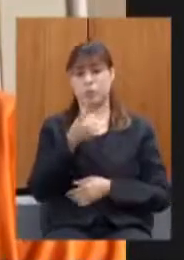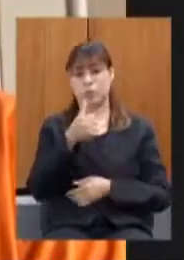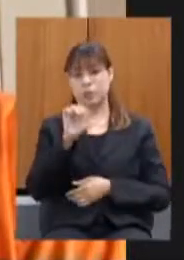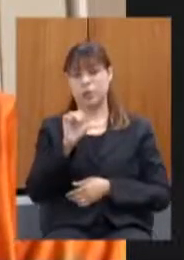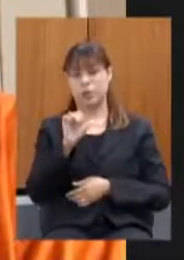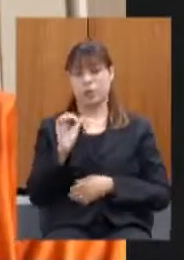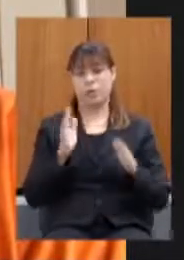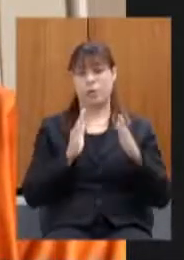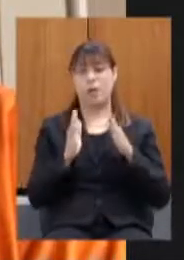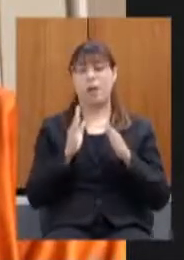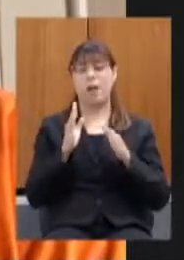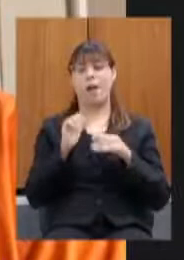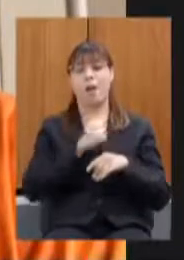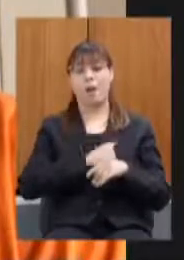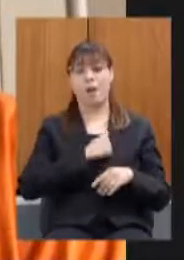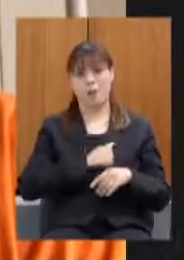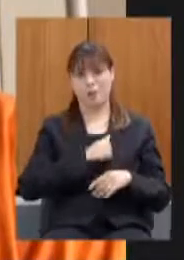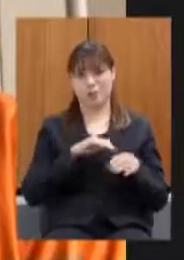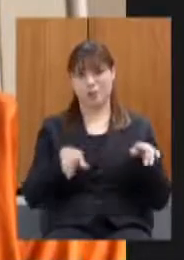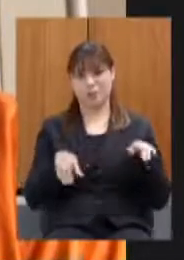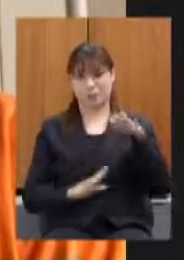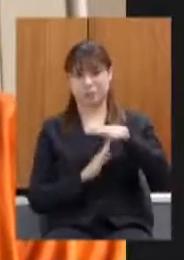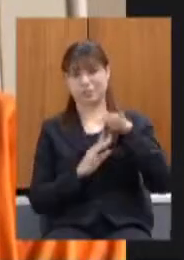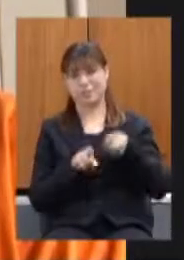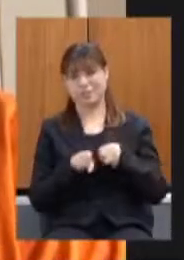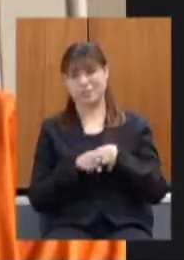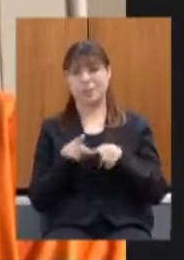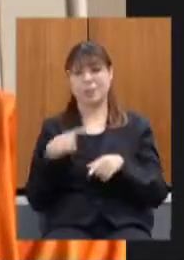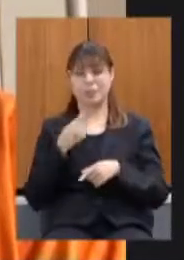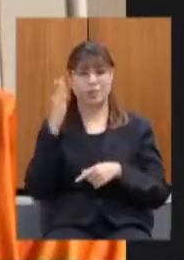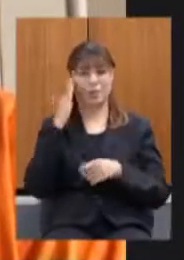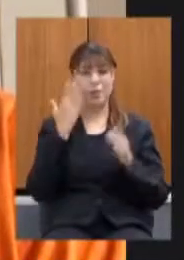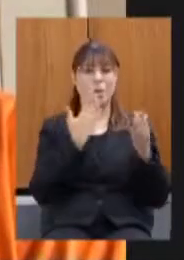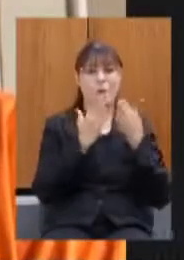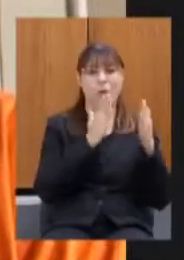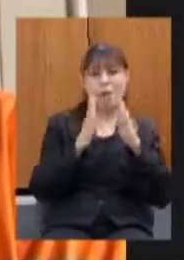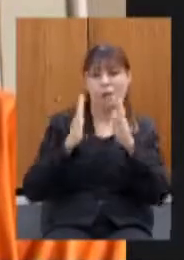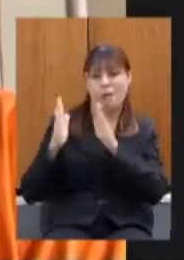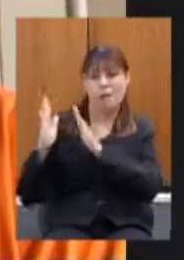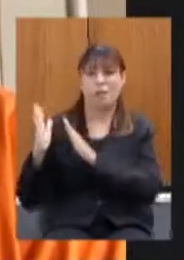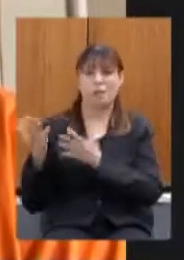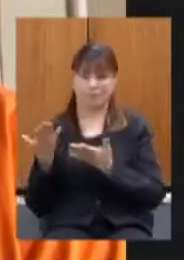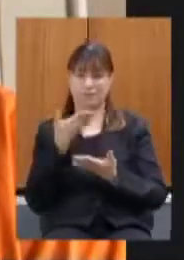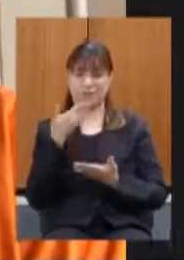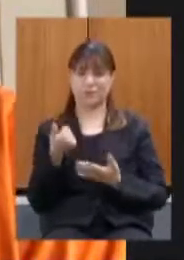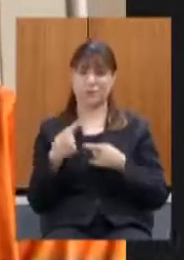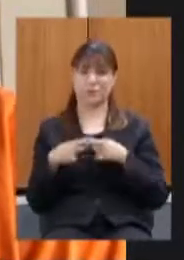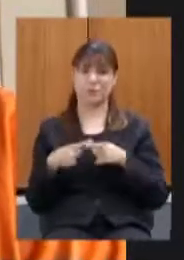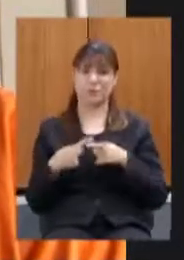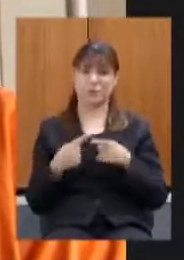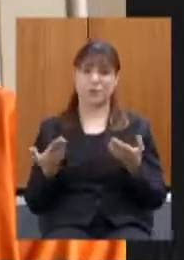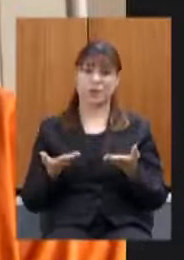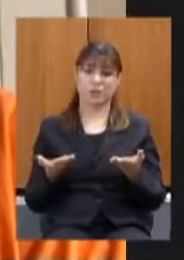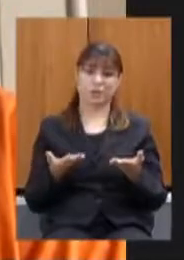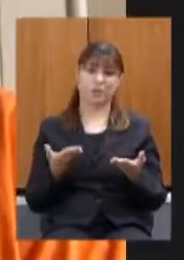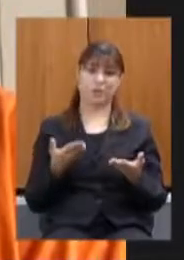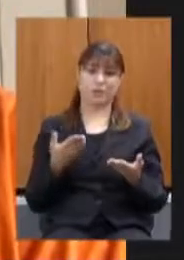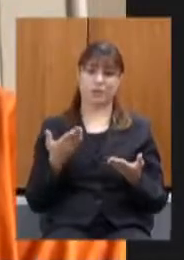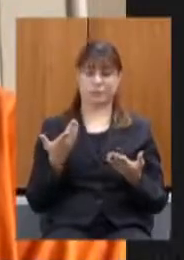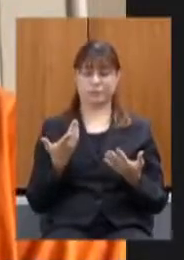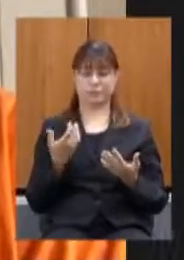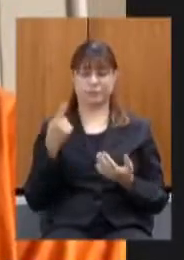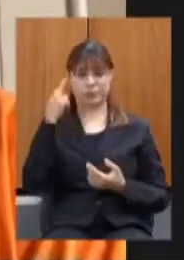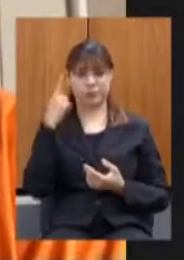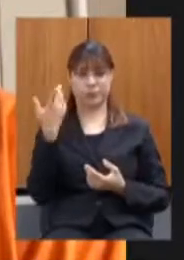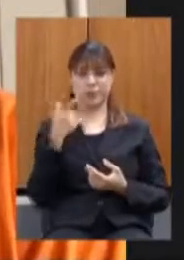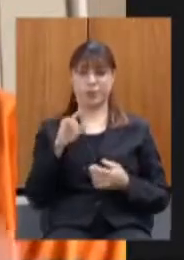percepção melhor de como está andando o estado com a comparação ideal porque não dá para poder fazer regra de três porque tem